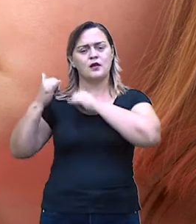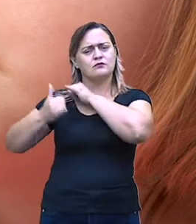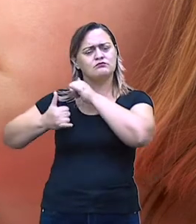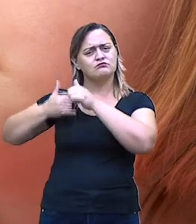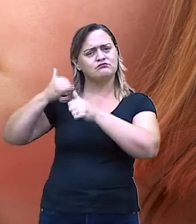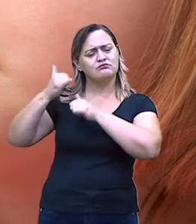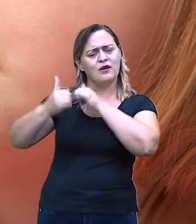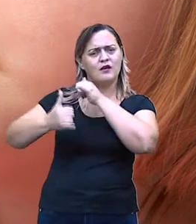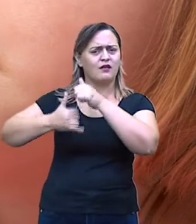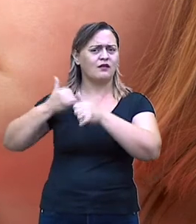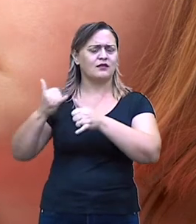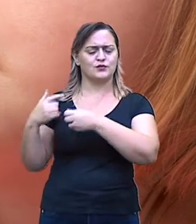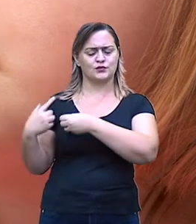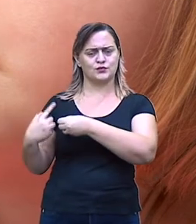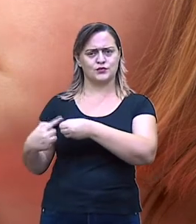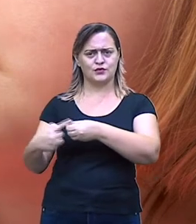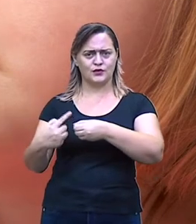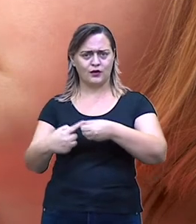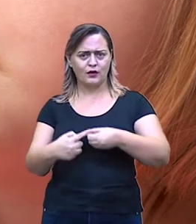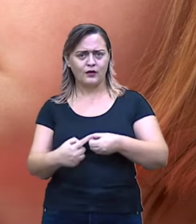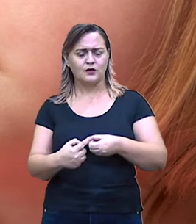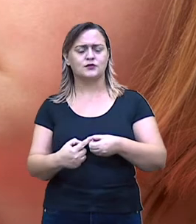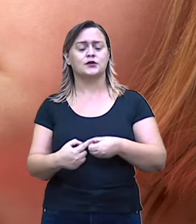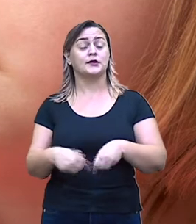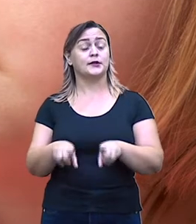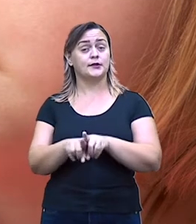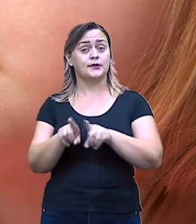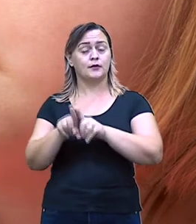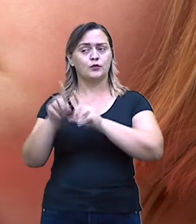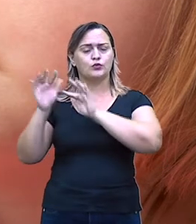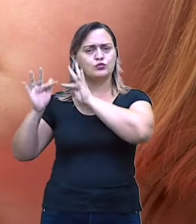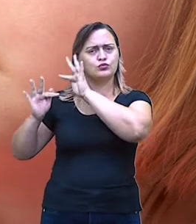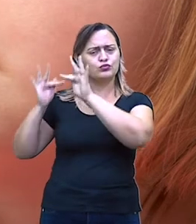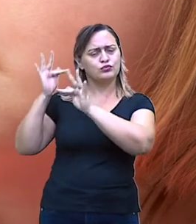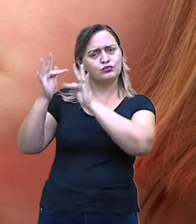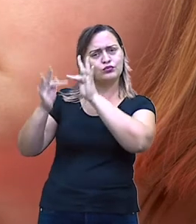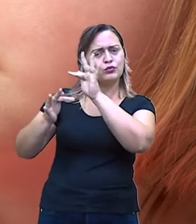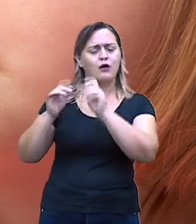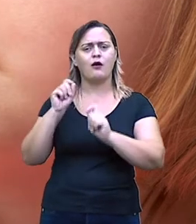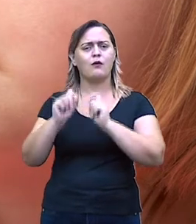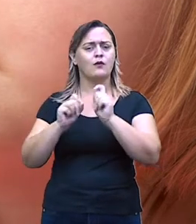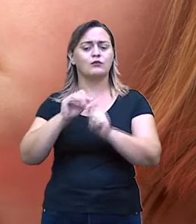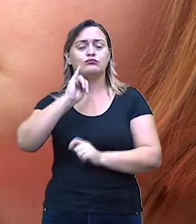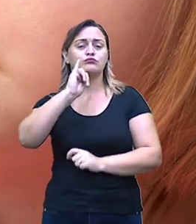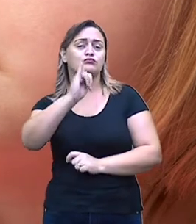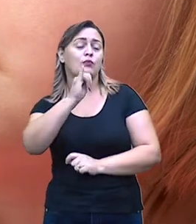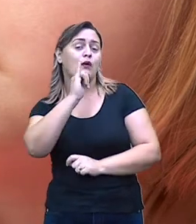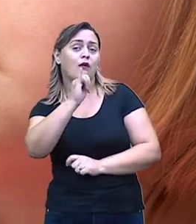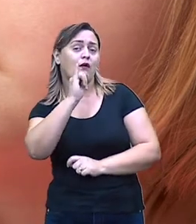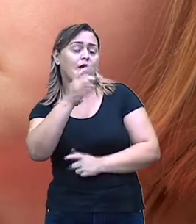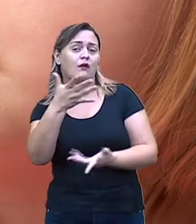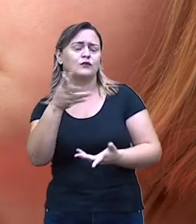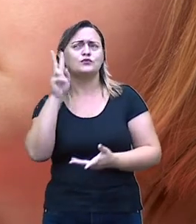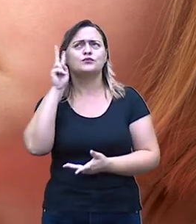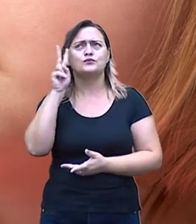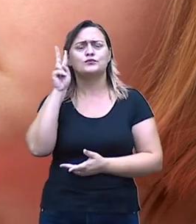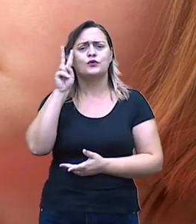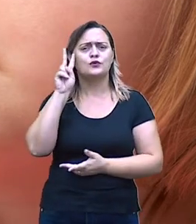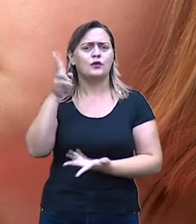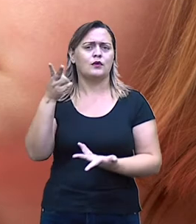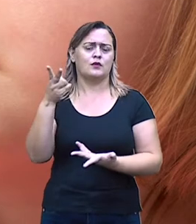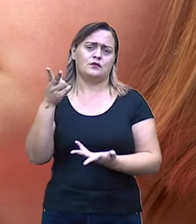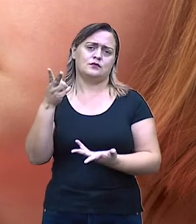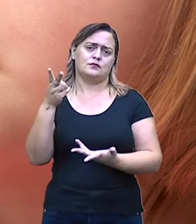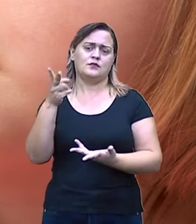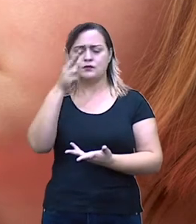contemporâneas, assim como as folclóricas, são relatos fantasiosos, transmitidos de geração a geração.